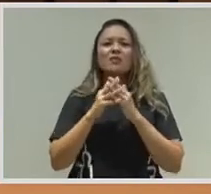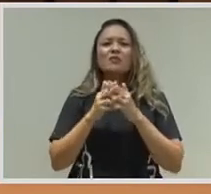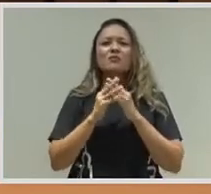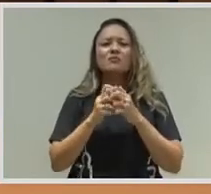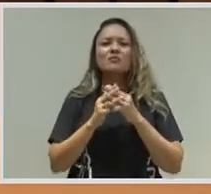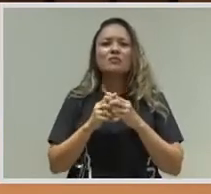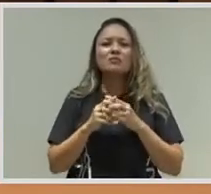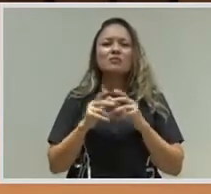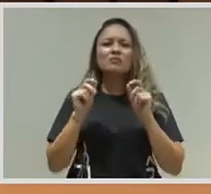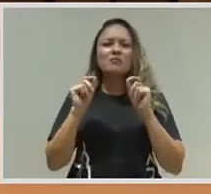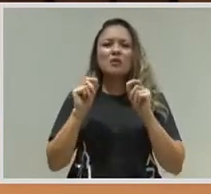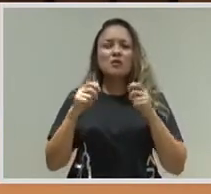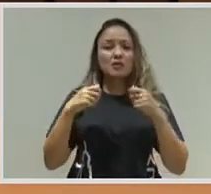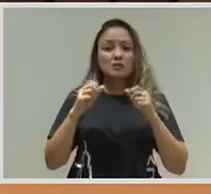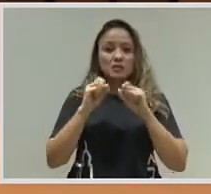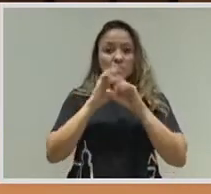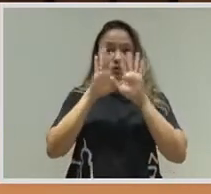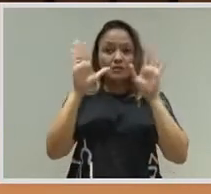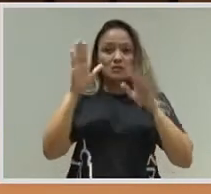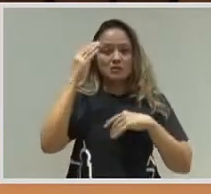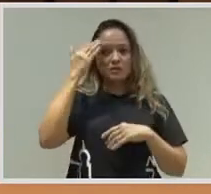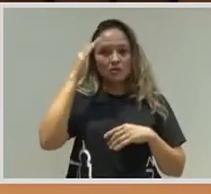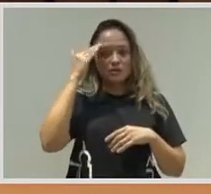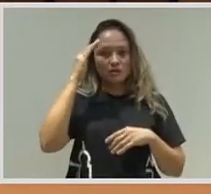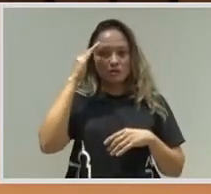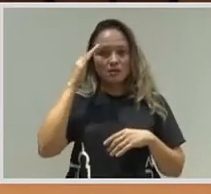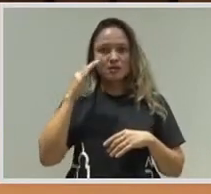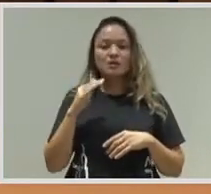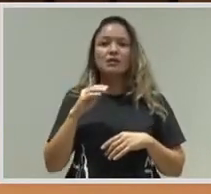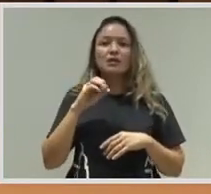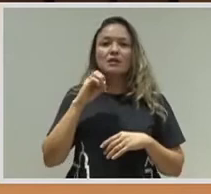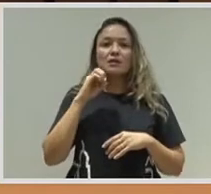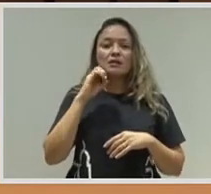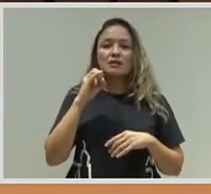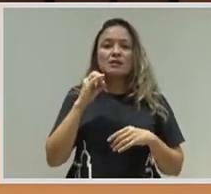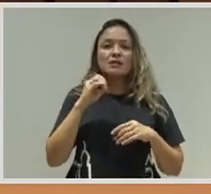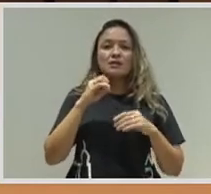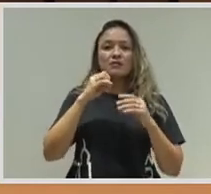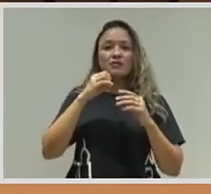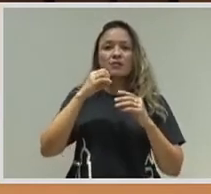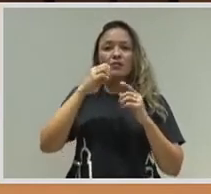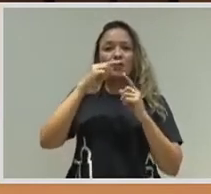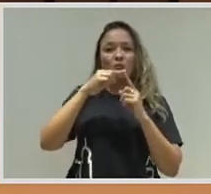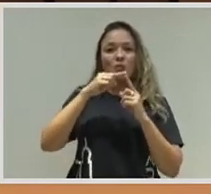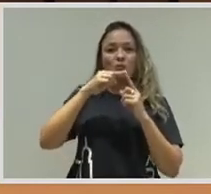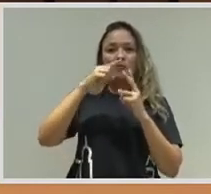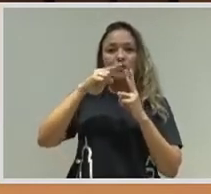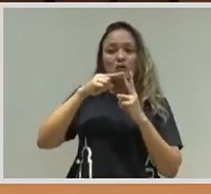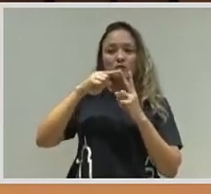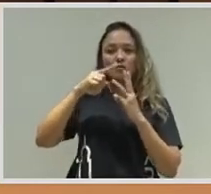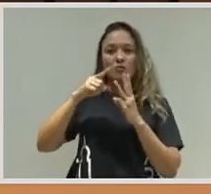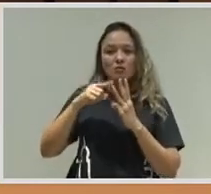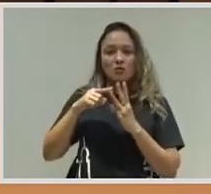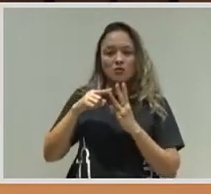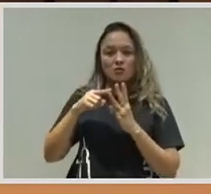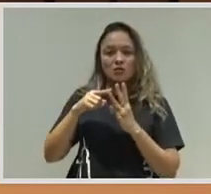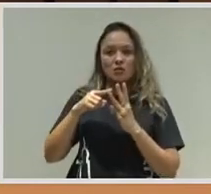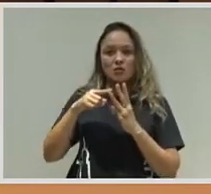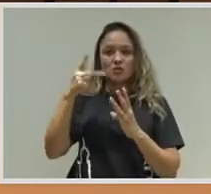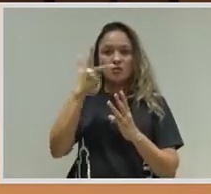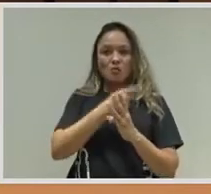que eu acho importante esclarecer, o fato de ter um intervalo de três doses quer dizer uma proteção menor. Não,